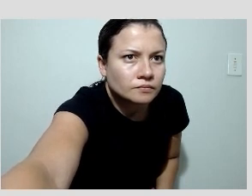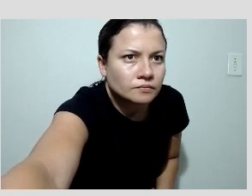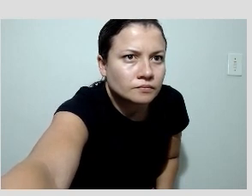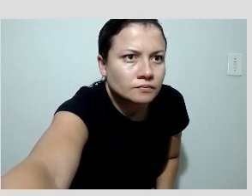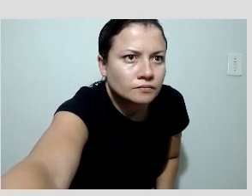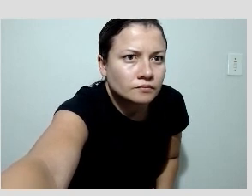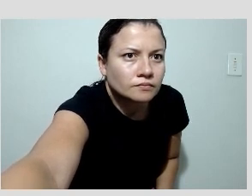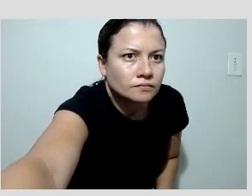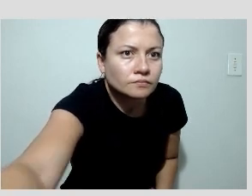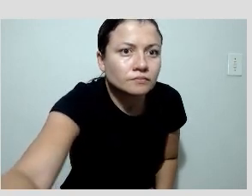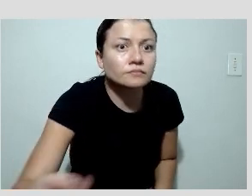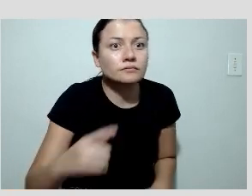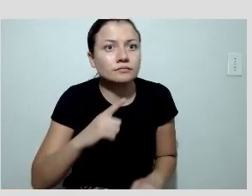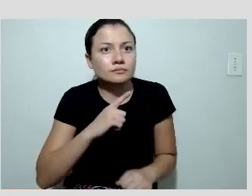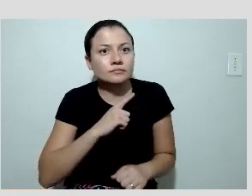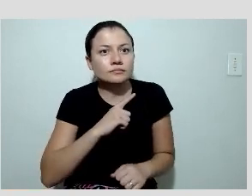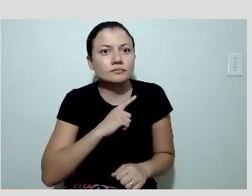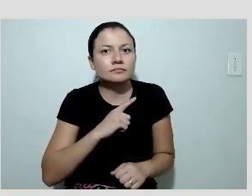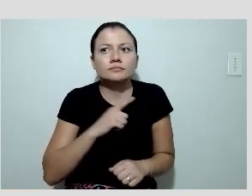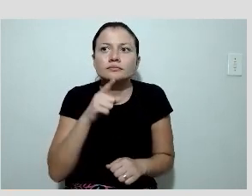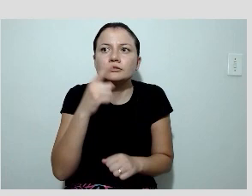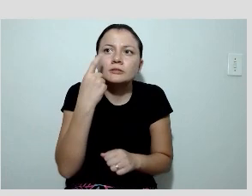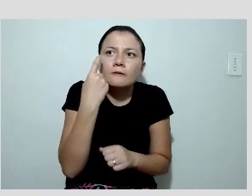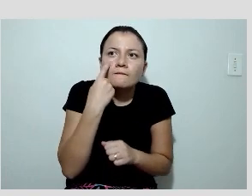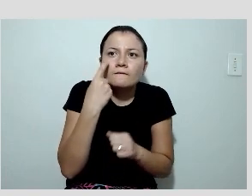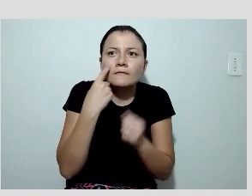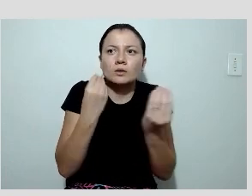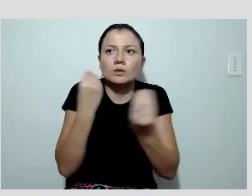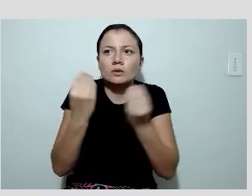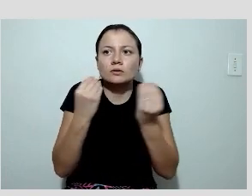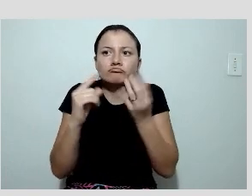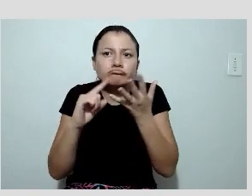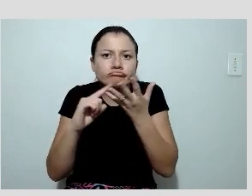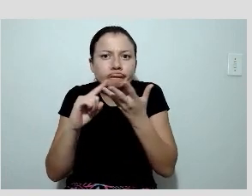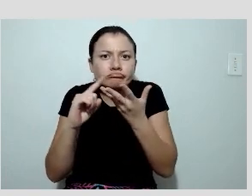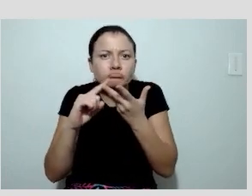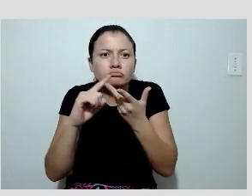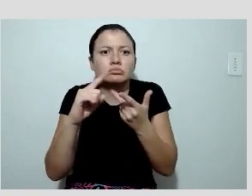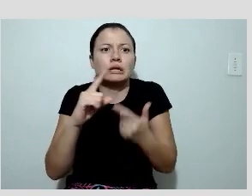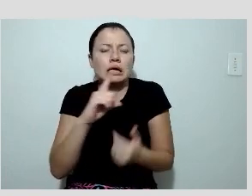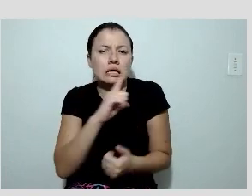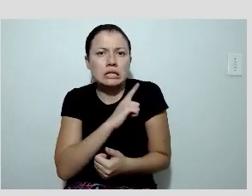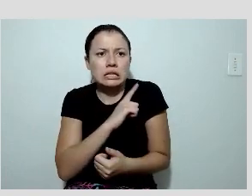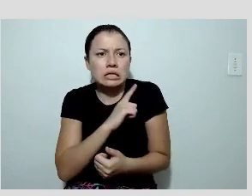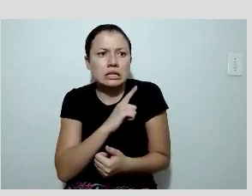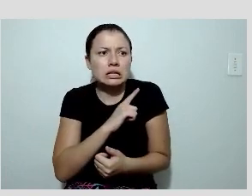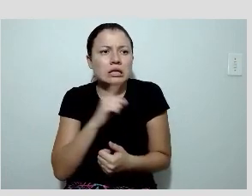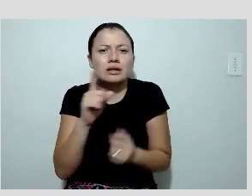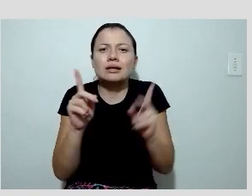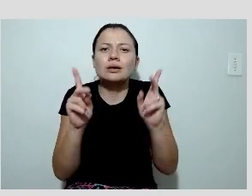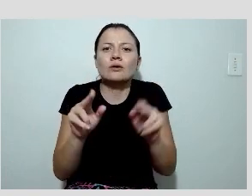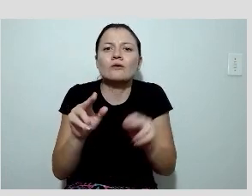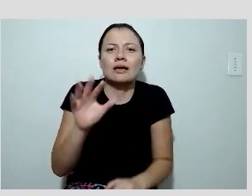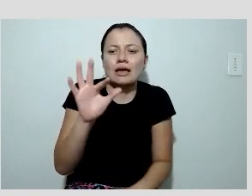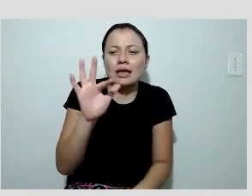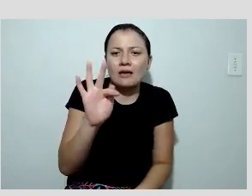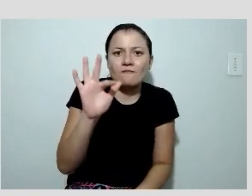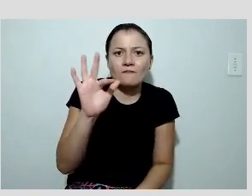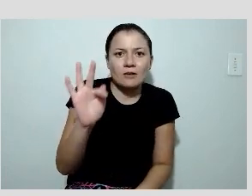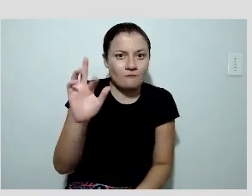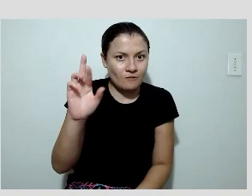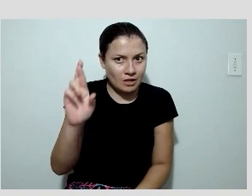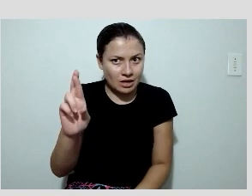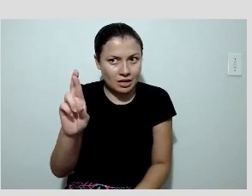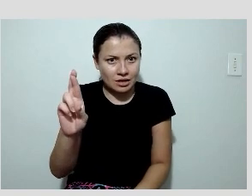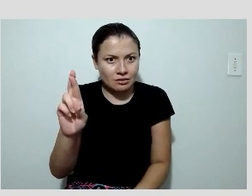quando você tem uma reserva de fluxos com valores, existe uma zona cinzenta, assim como tem no FFR, um